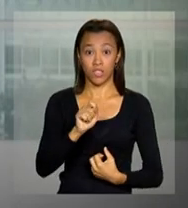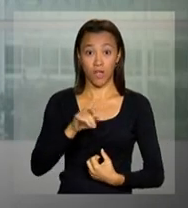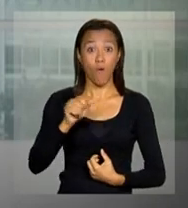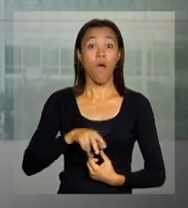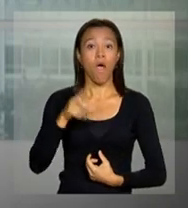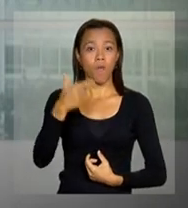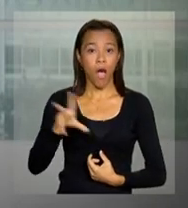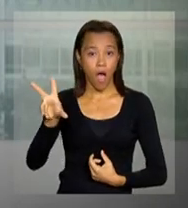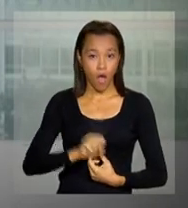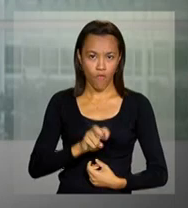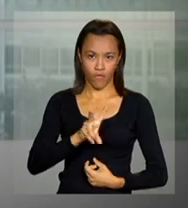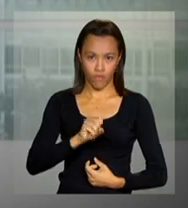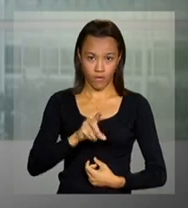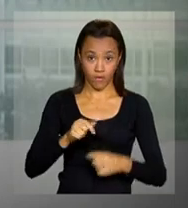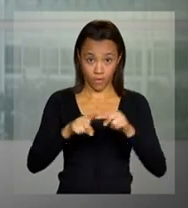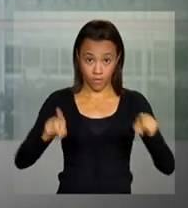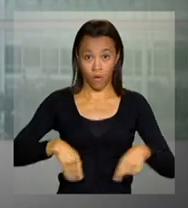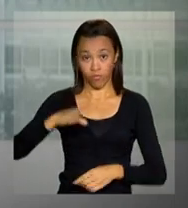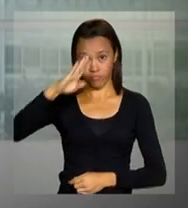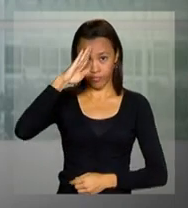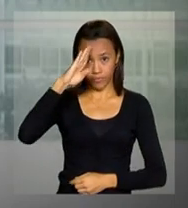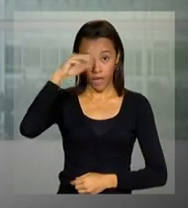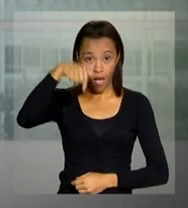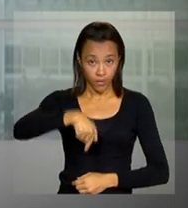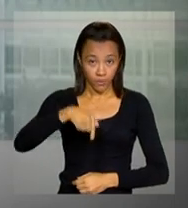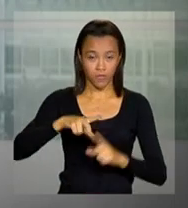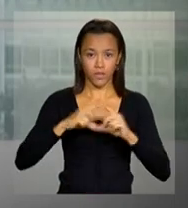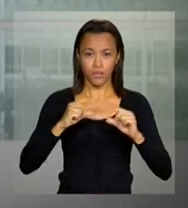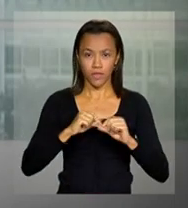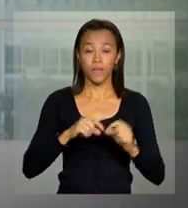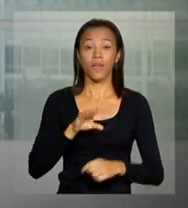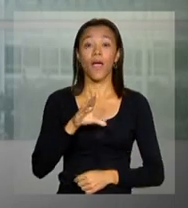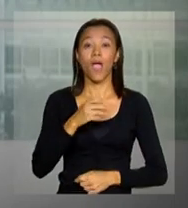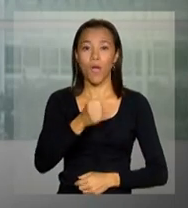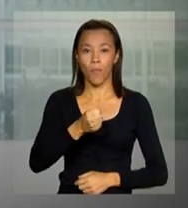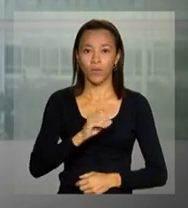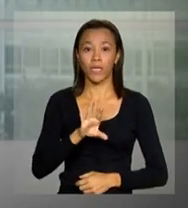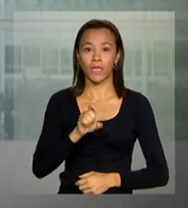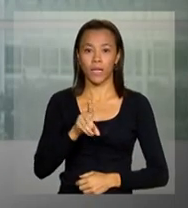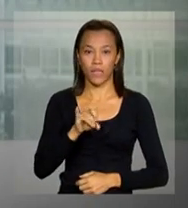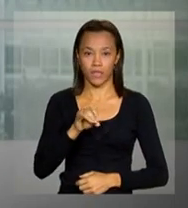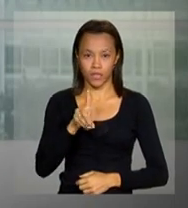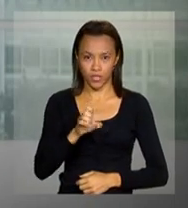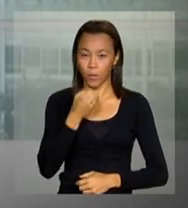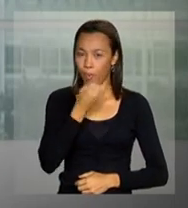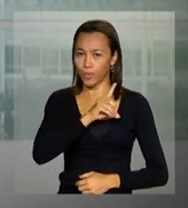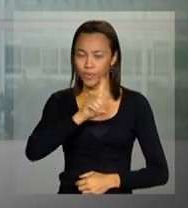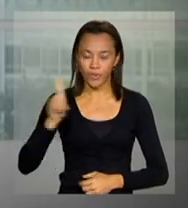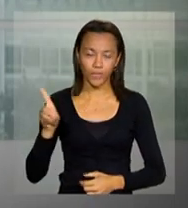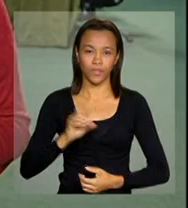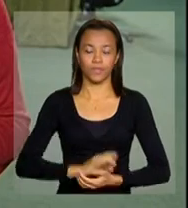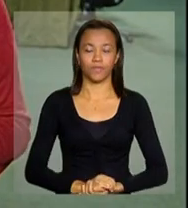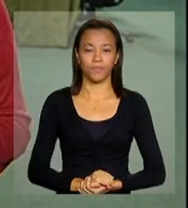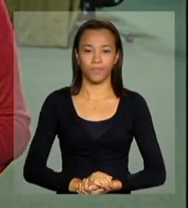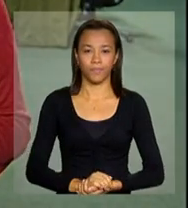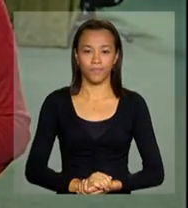vivo ao quartel-general do Exército, onde está a repórter Cleide Lopes. Bom dia, Cleide.